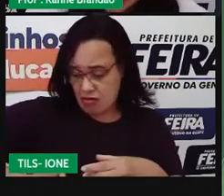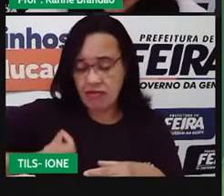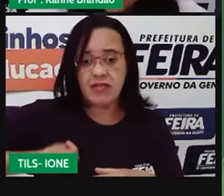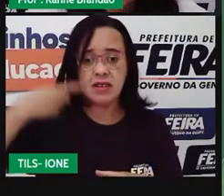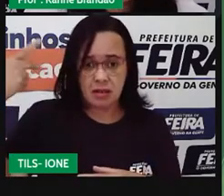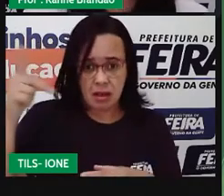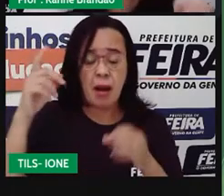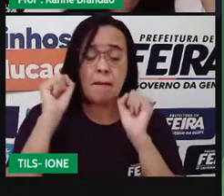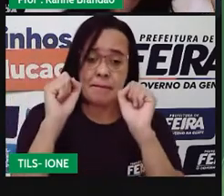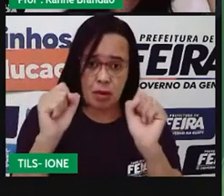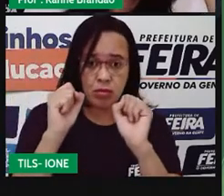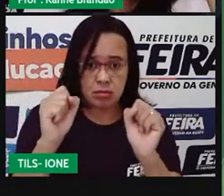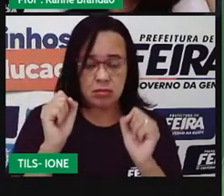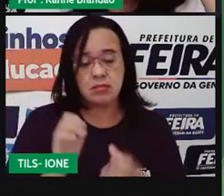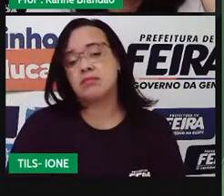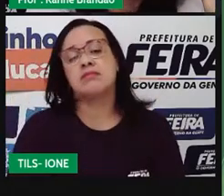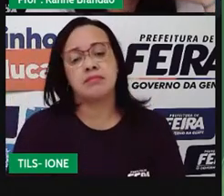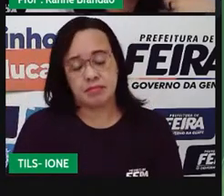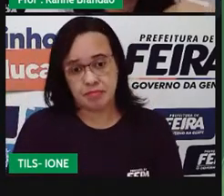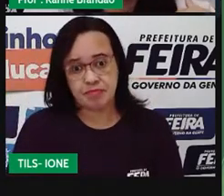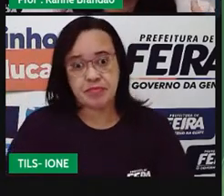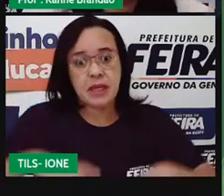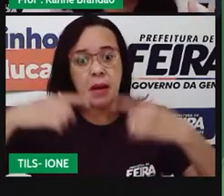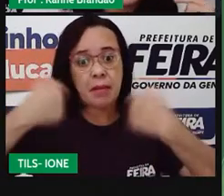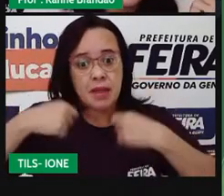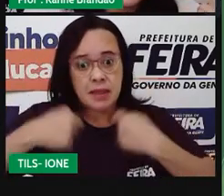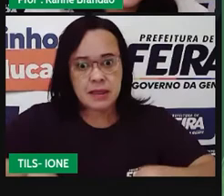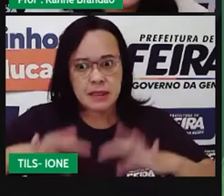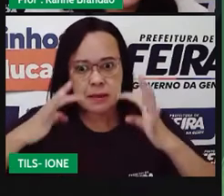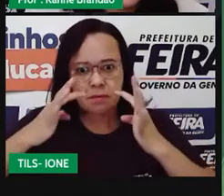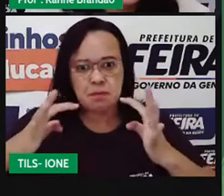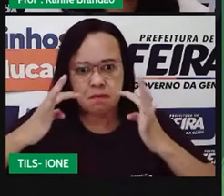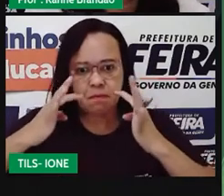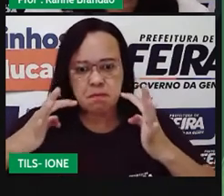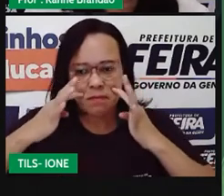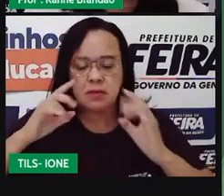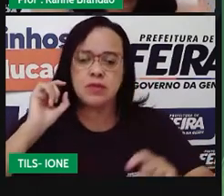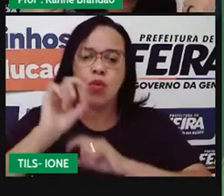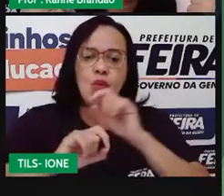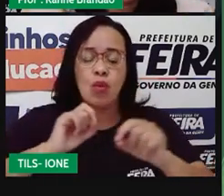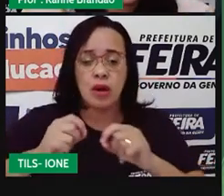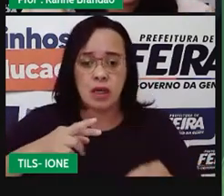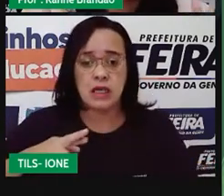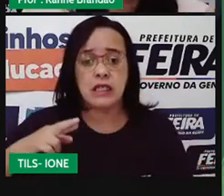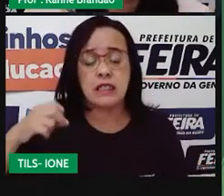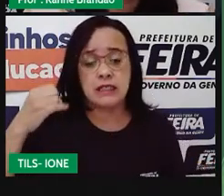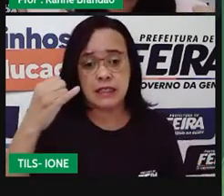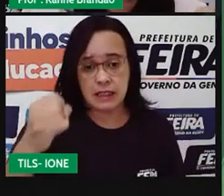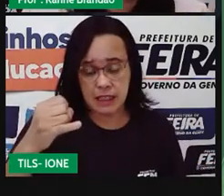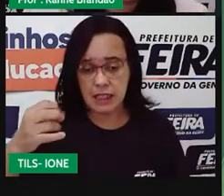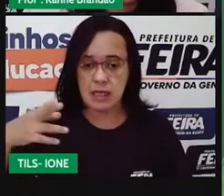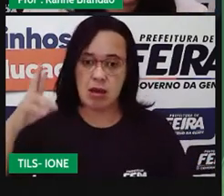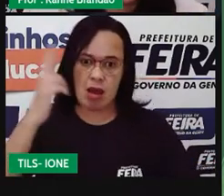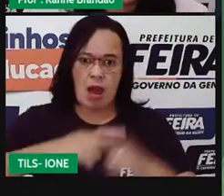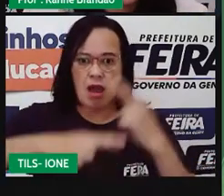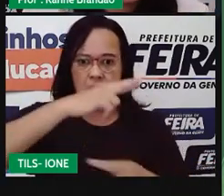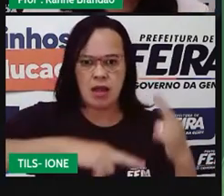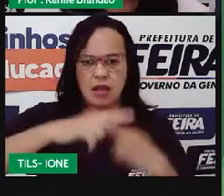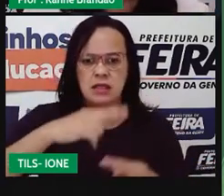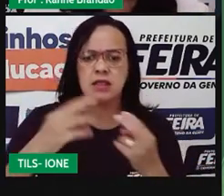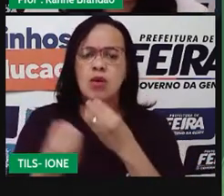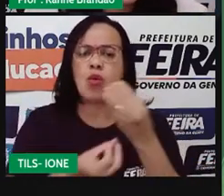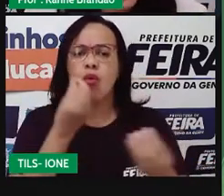o inquilinismo, a gente precisa ficar atento. Porque, a depender da relação, ela pode ser harmônica, ela pode trazer benefícios.